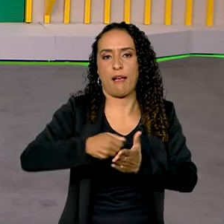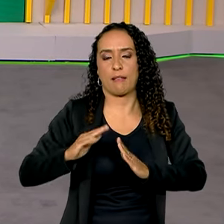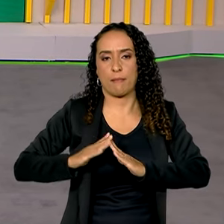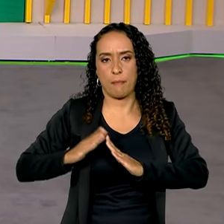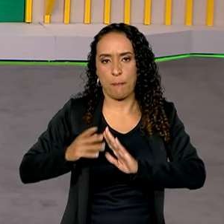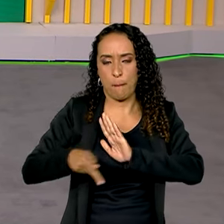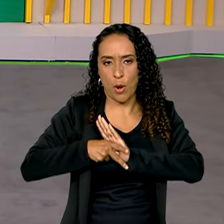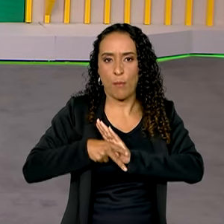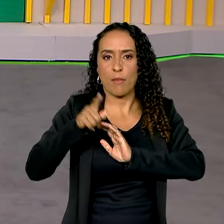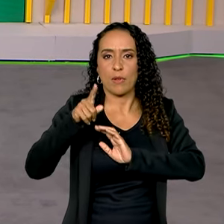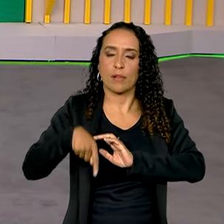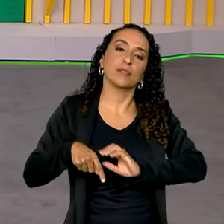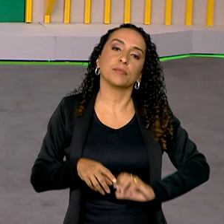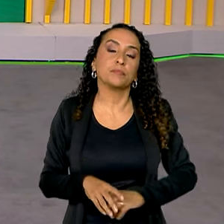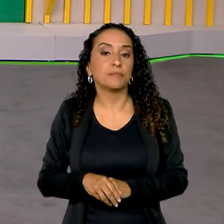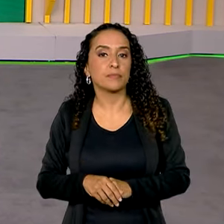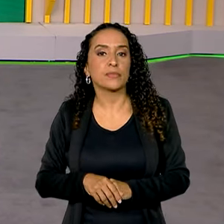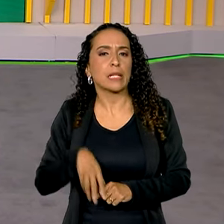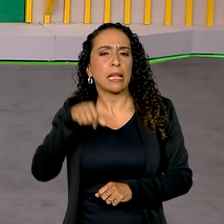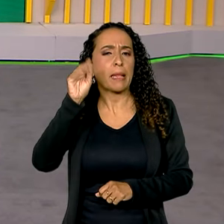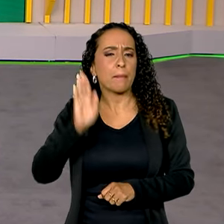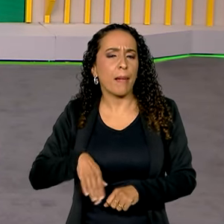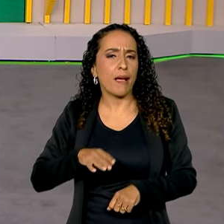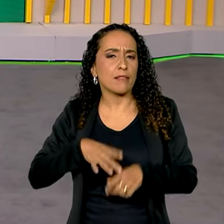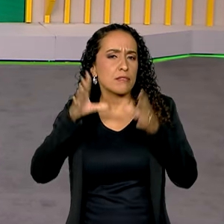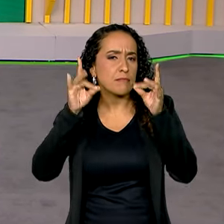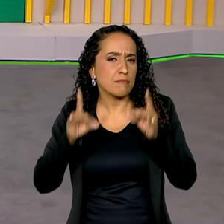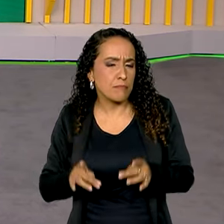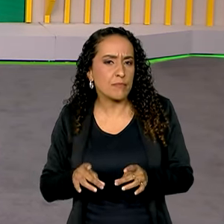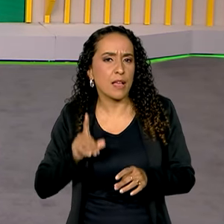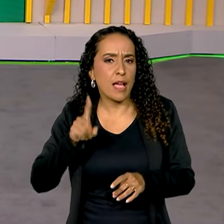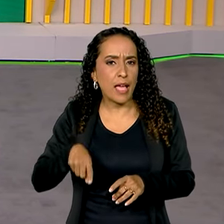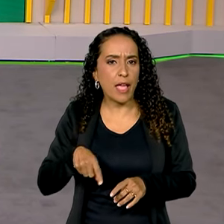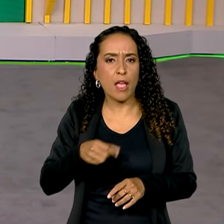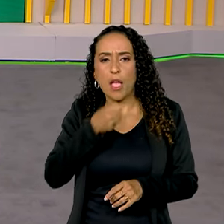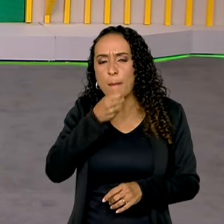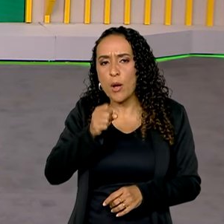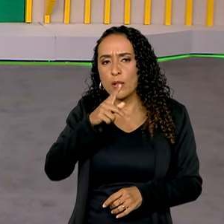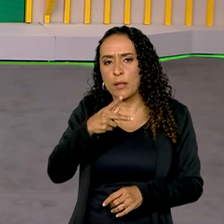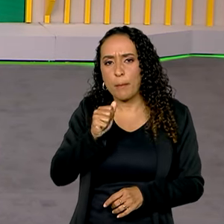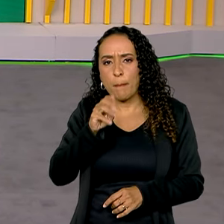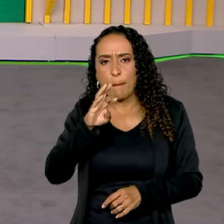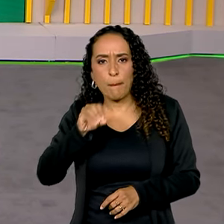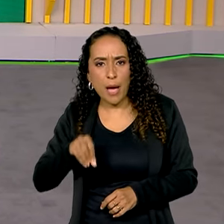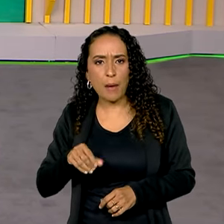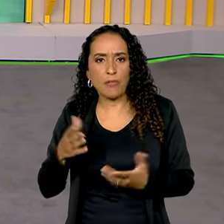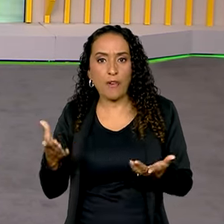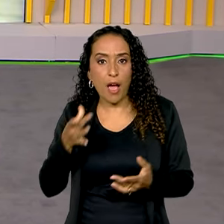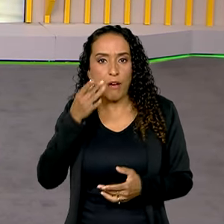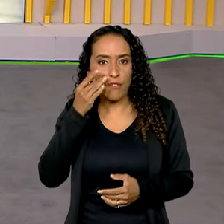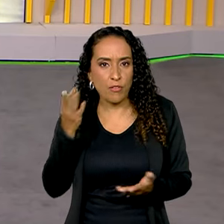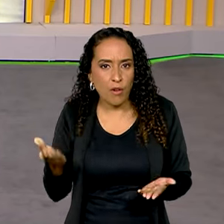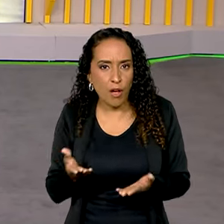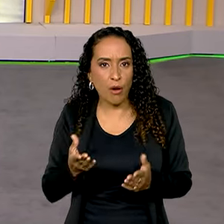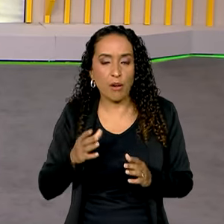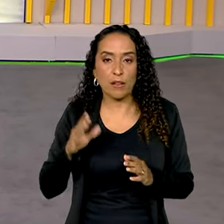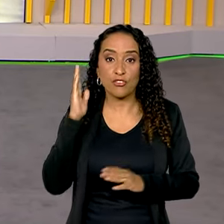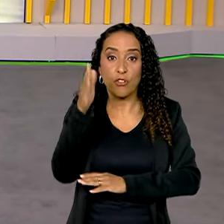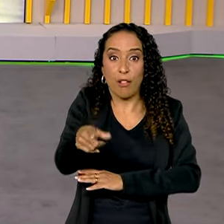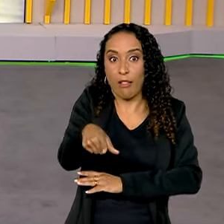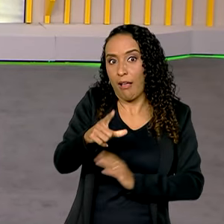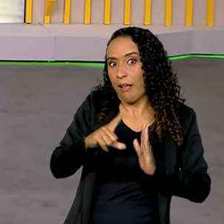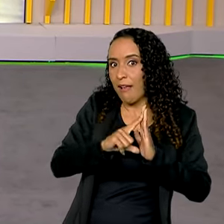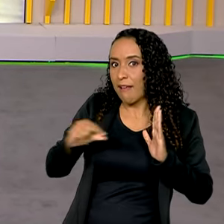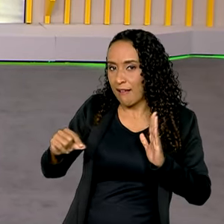FGTS Futuro. E quem tem mais detalhes da medida é o repórter Pablo Mundim, que fala ao vivo com a gente direto